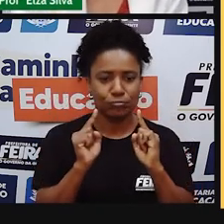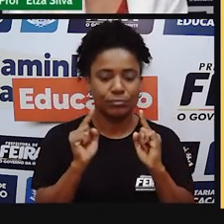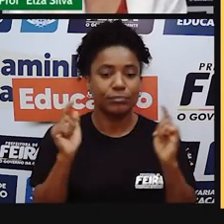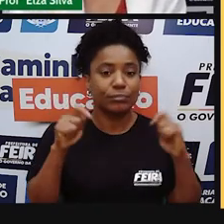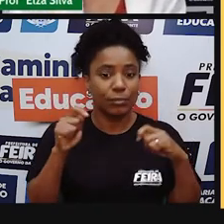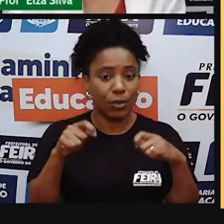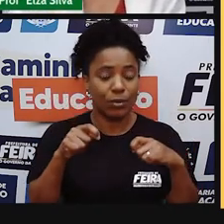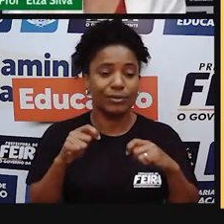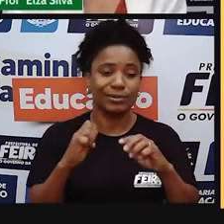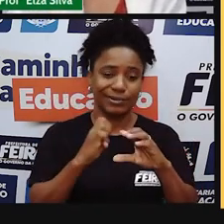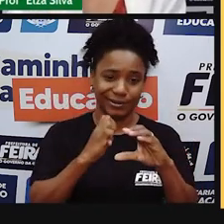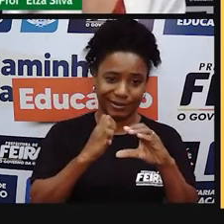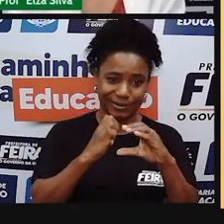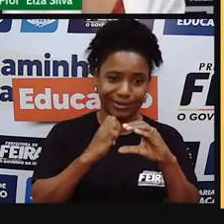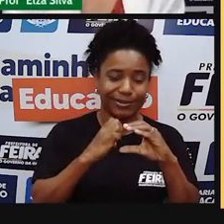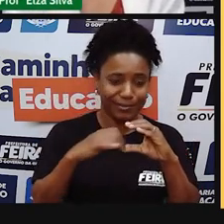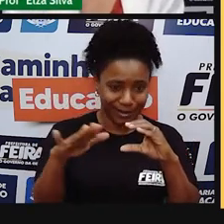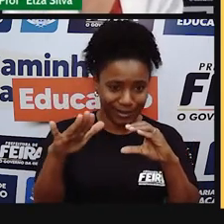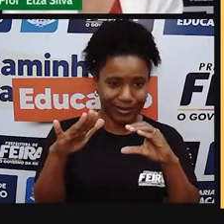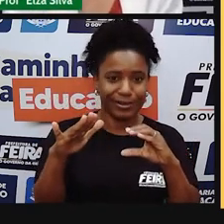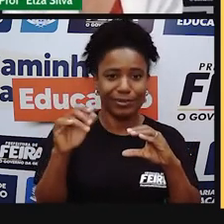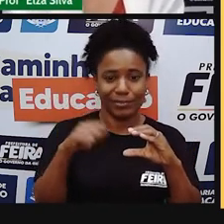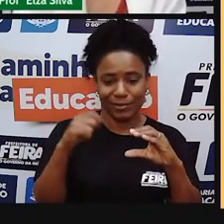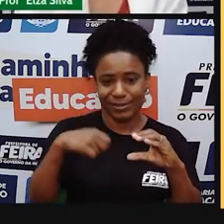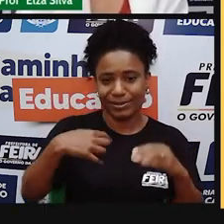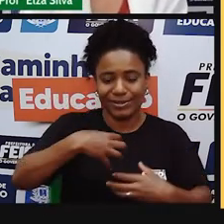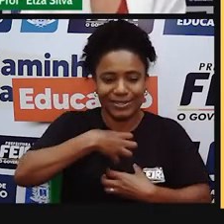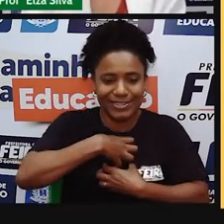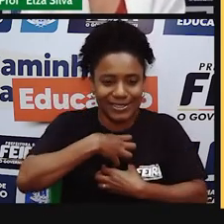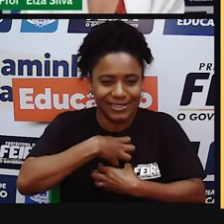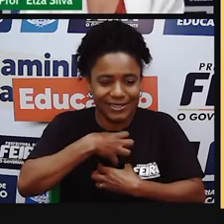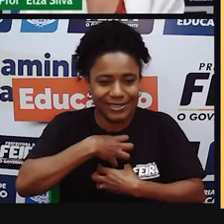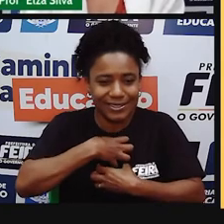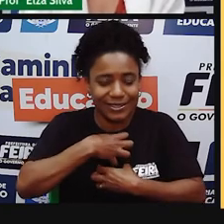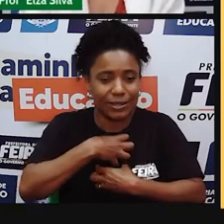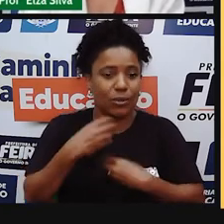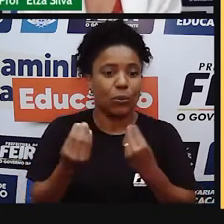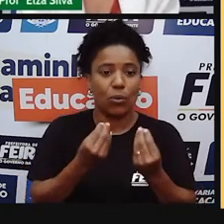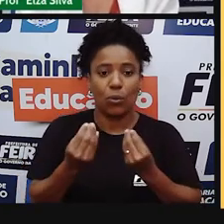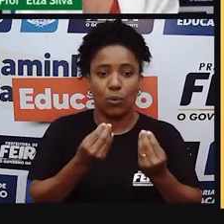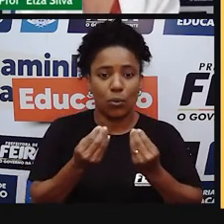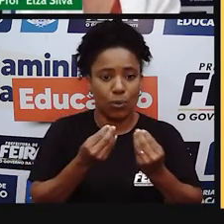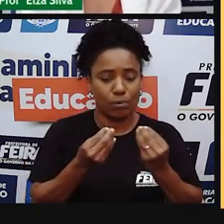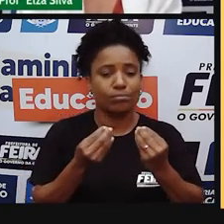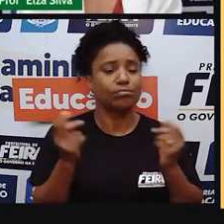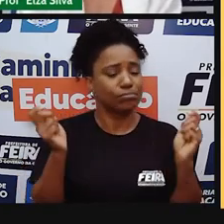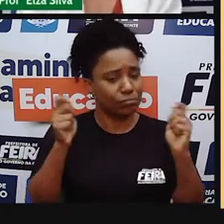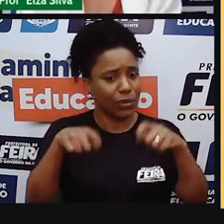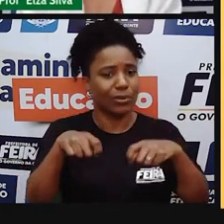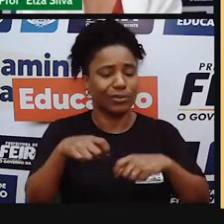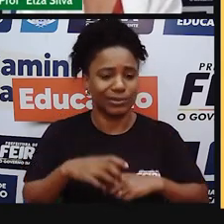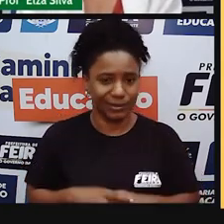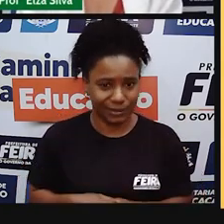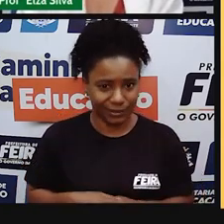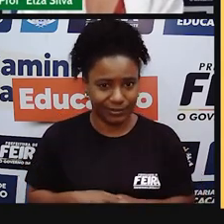e-mails, por exemplo, para mostrar os sentimentos das pessoas que estão enviando as mensagens.